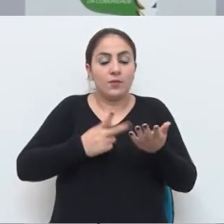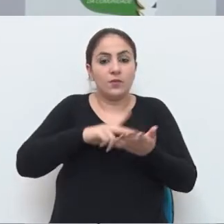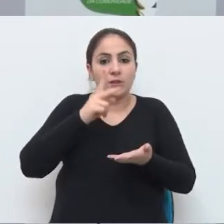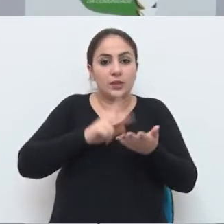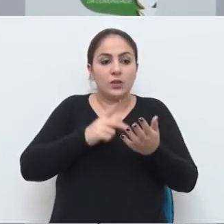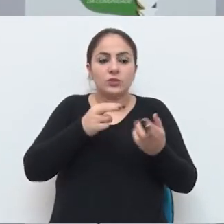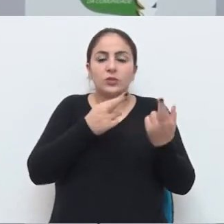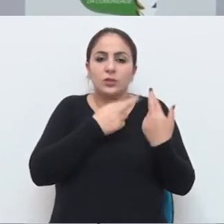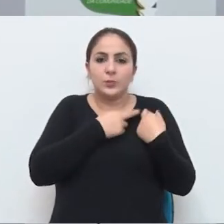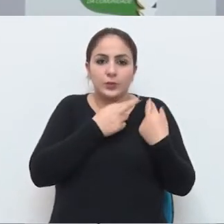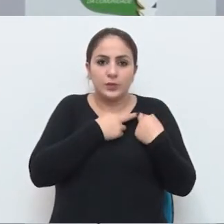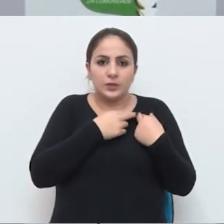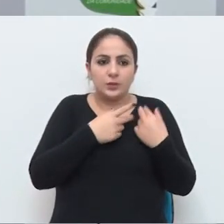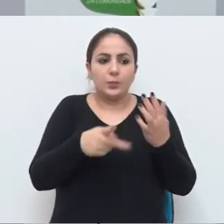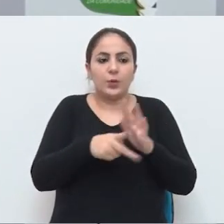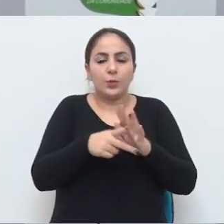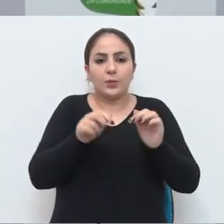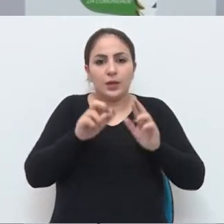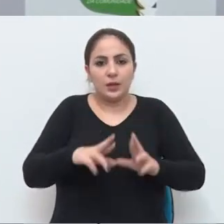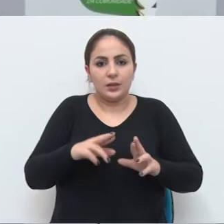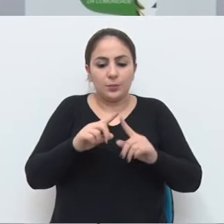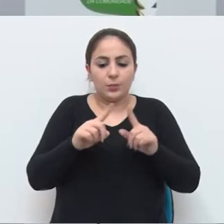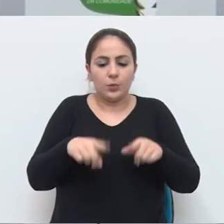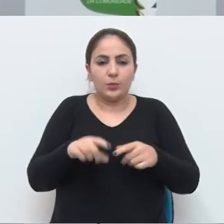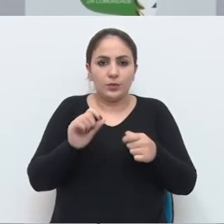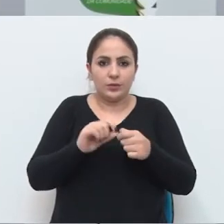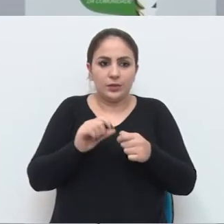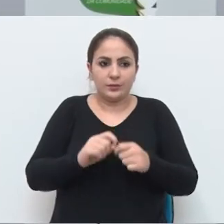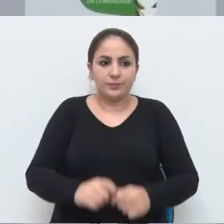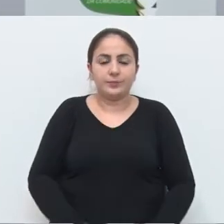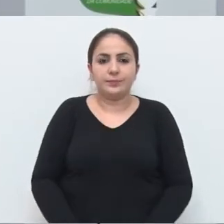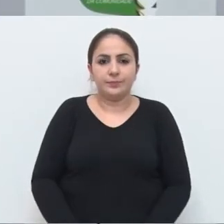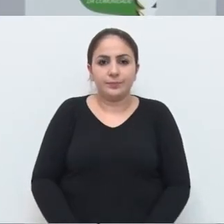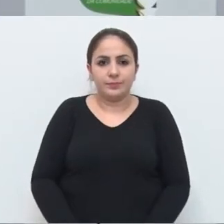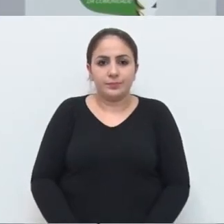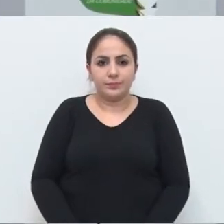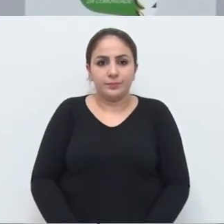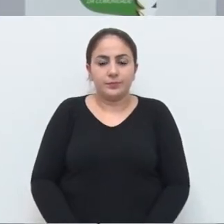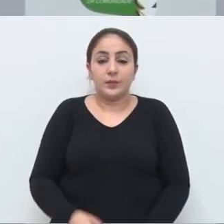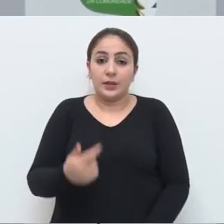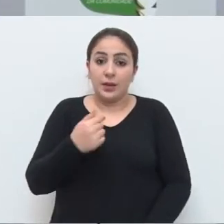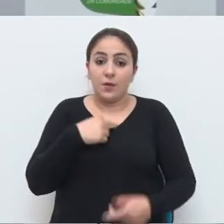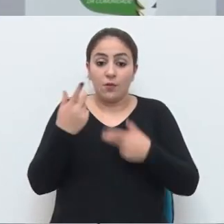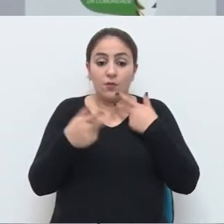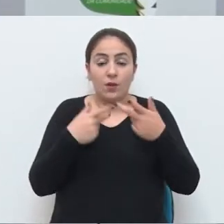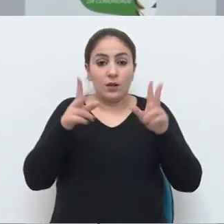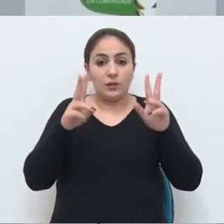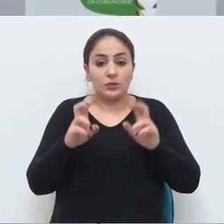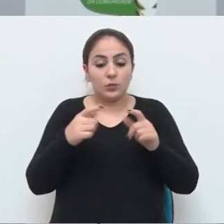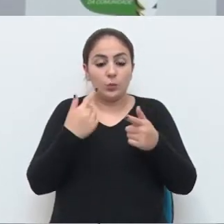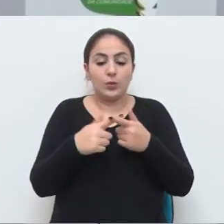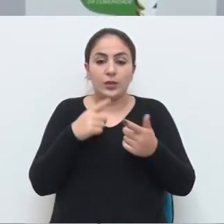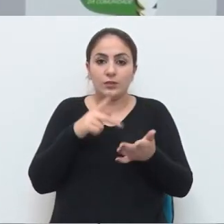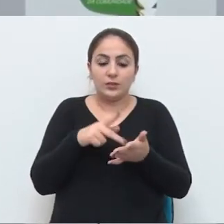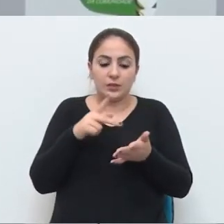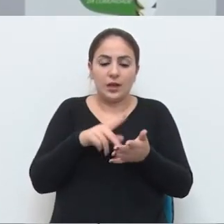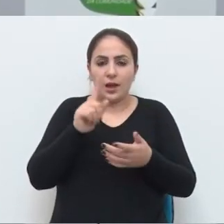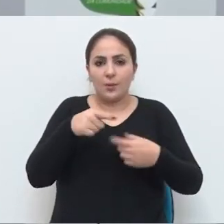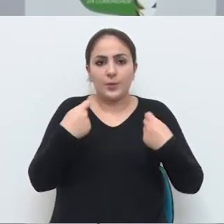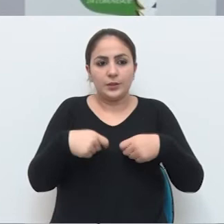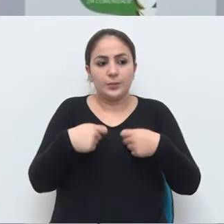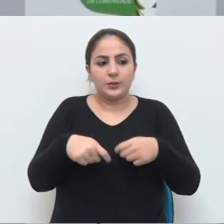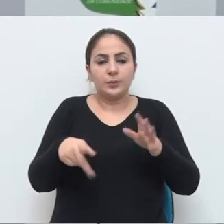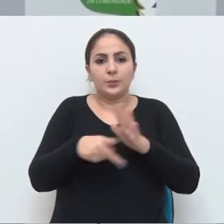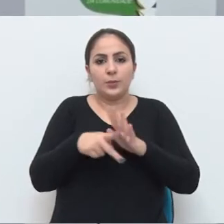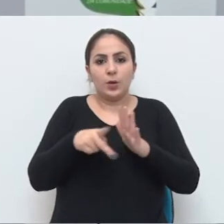vantagens e responsabilidades de um servidor público efetivo. Eu falo desse processo porque, na verdade, é uma